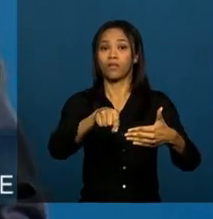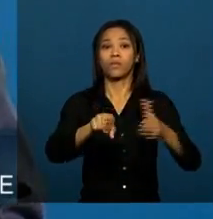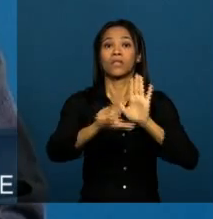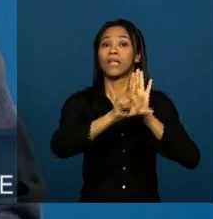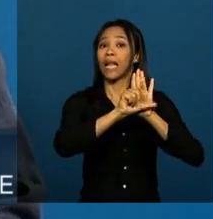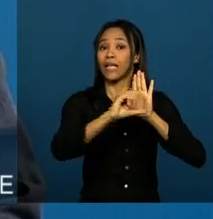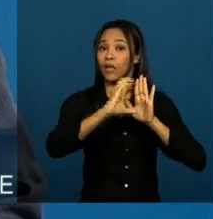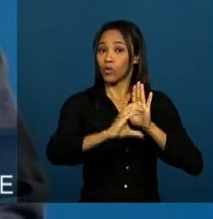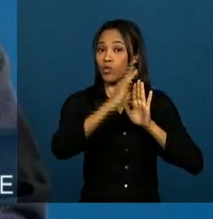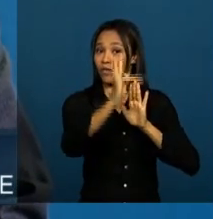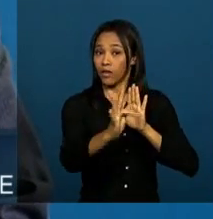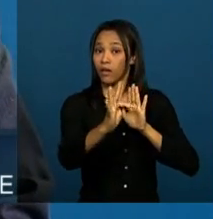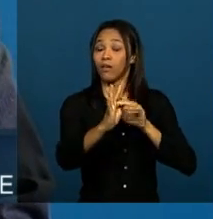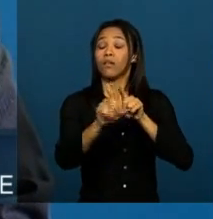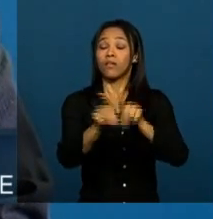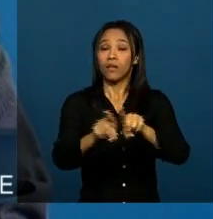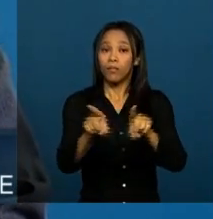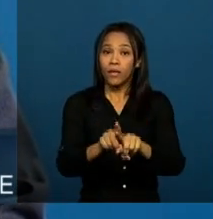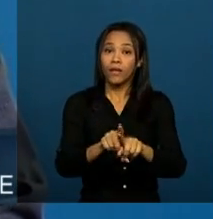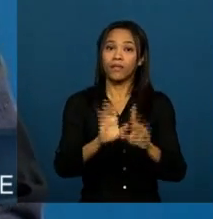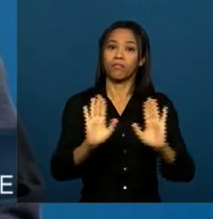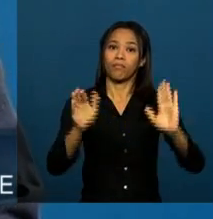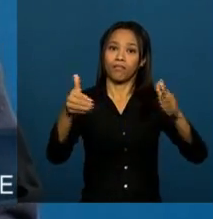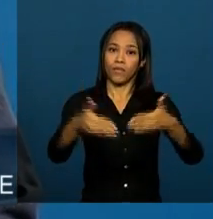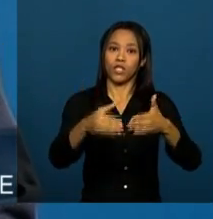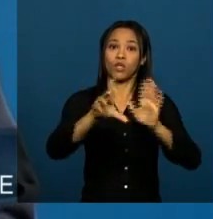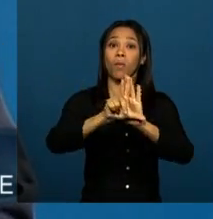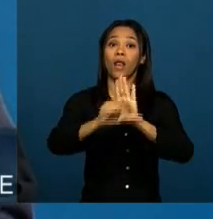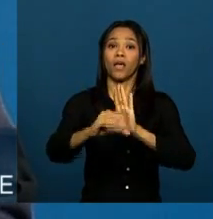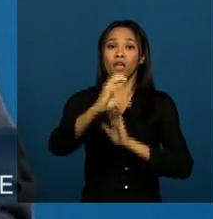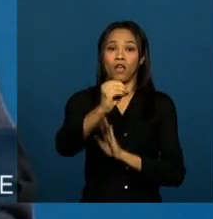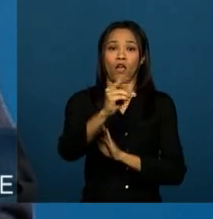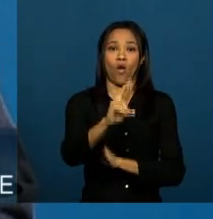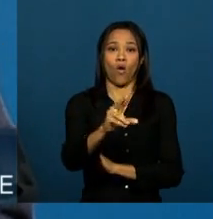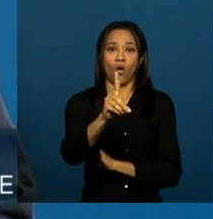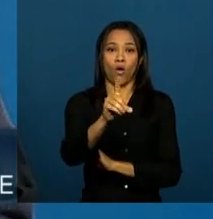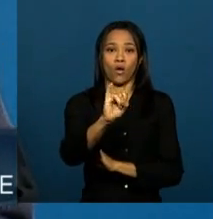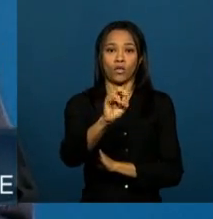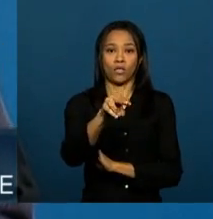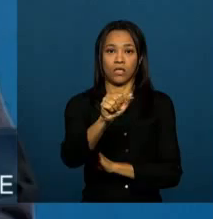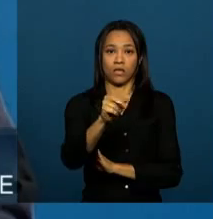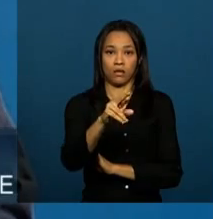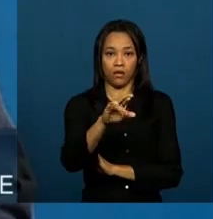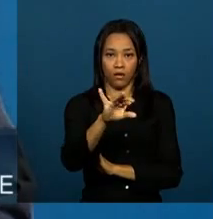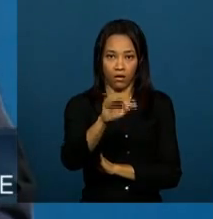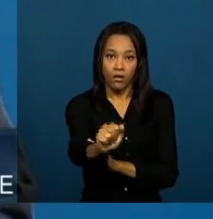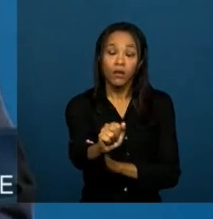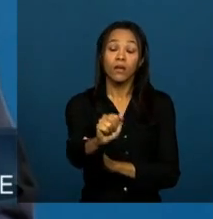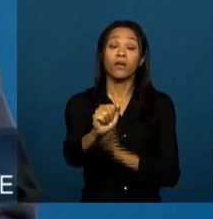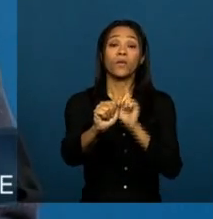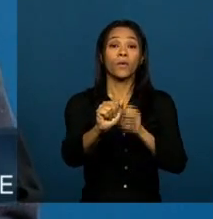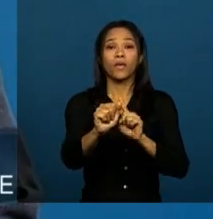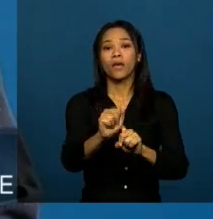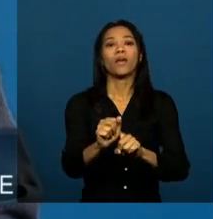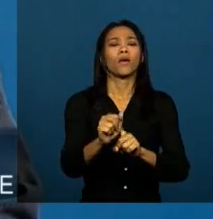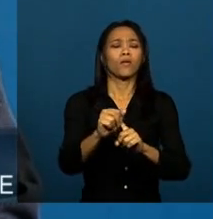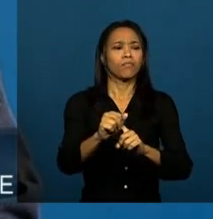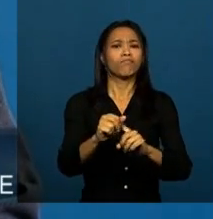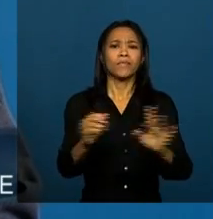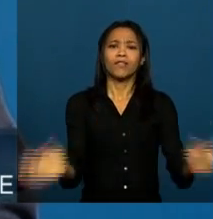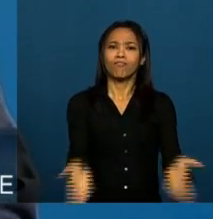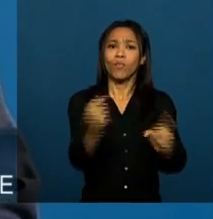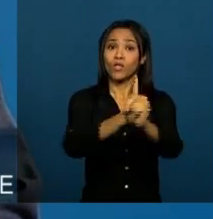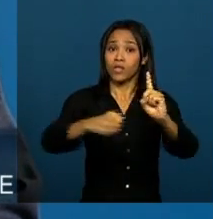campo da lei ordinária, assegurando aquilo que é o nosso objetivo, construir uma sociedade democrática, uma sociedade